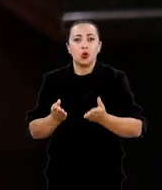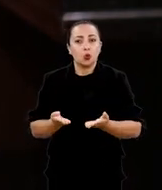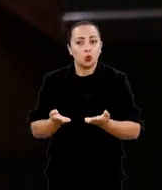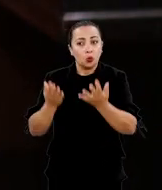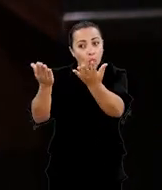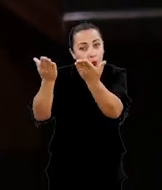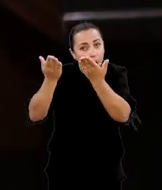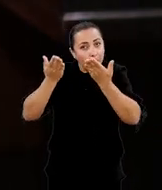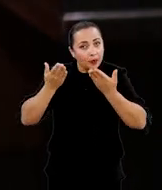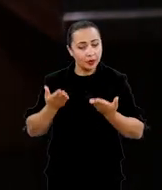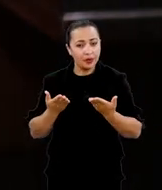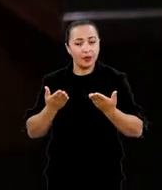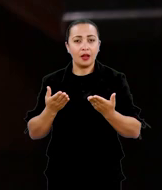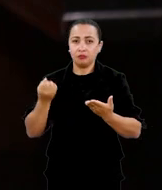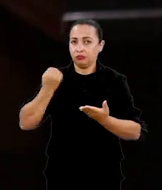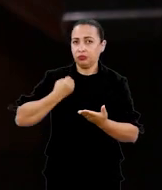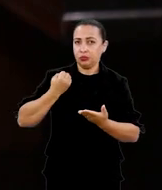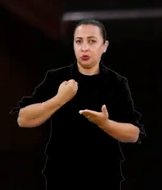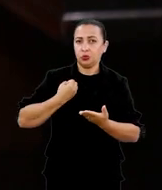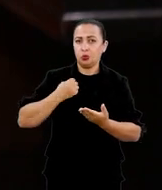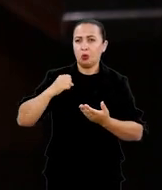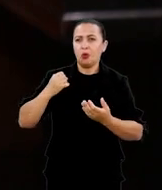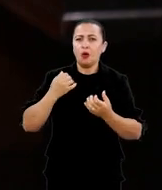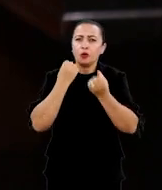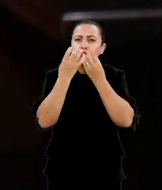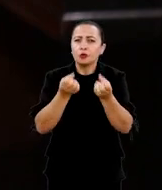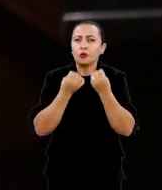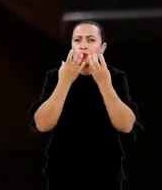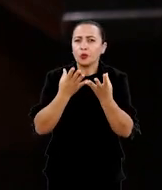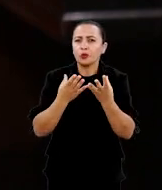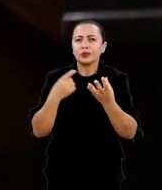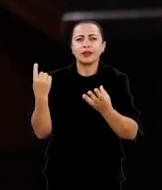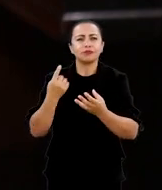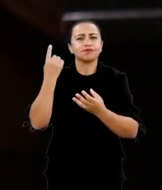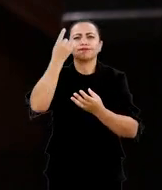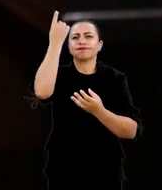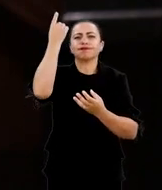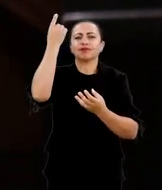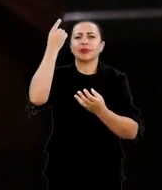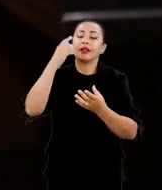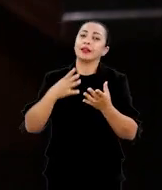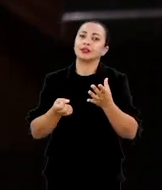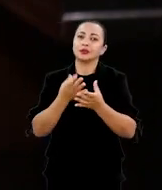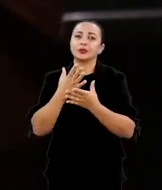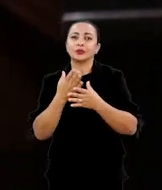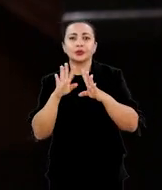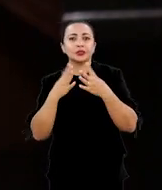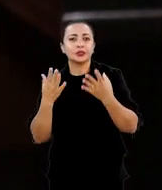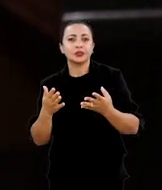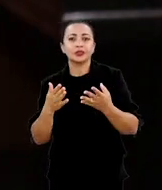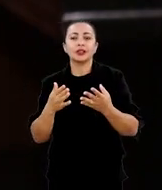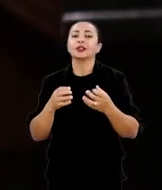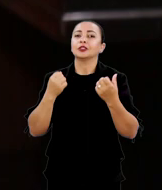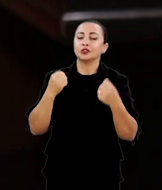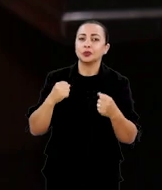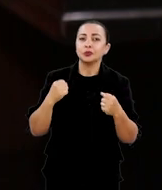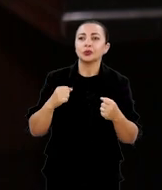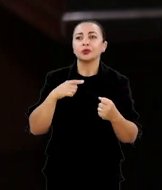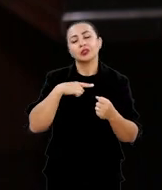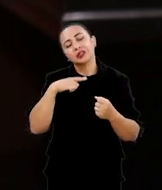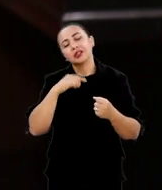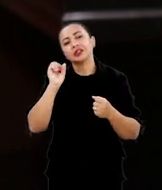nos fornecer esse número imenso de informações veio portanto a